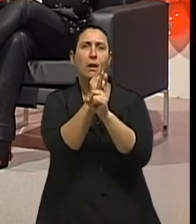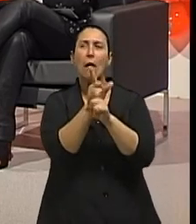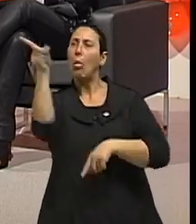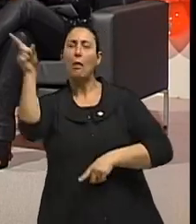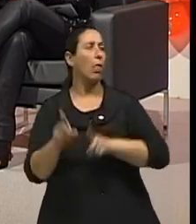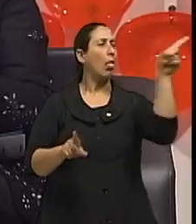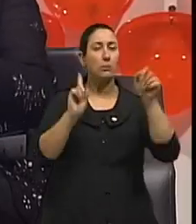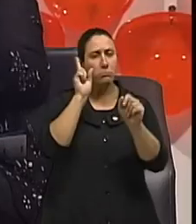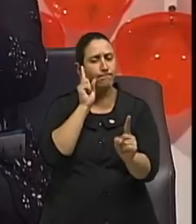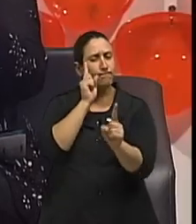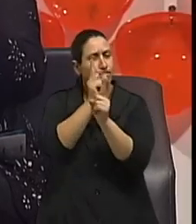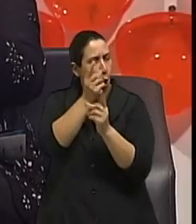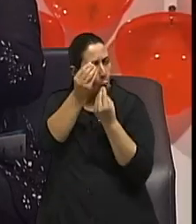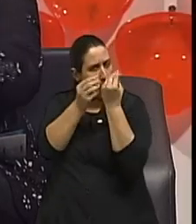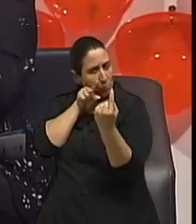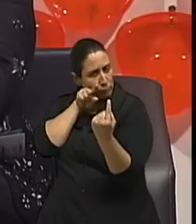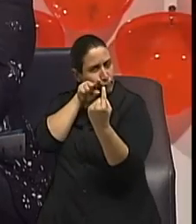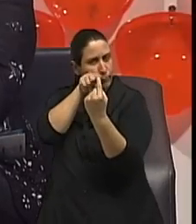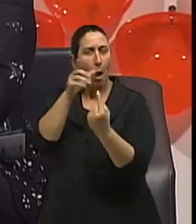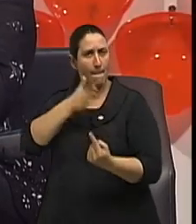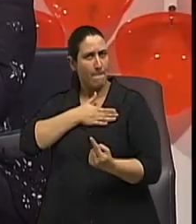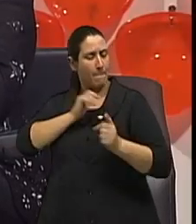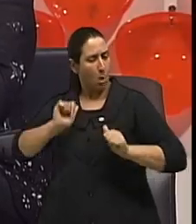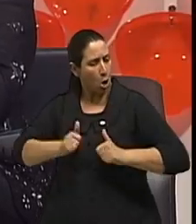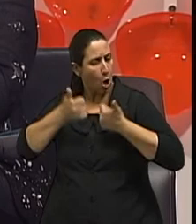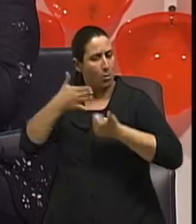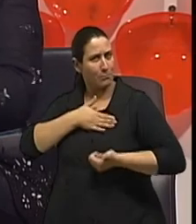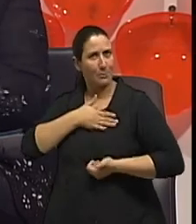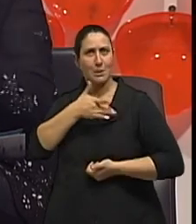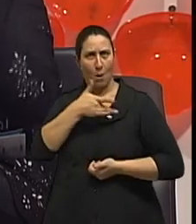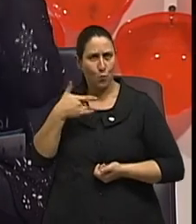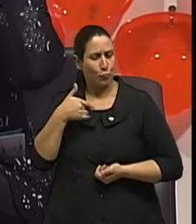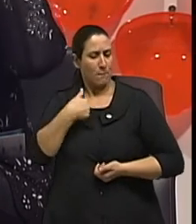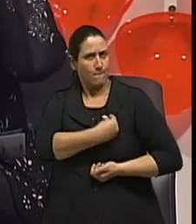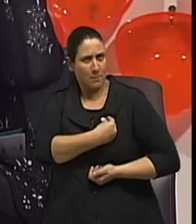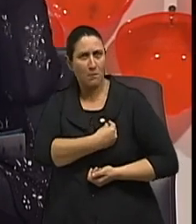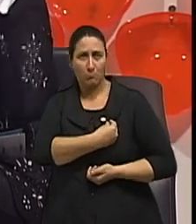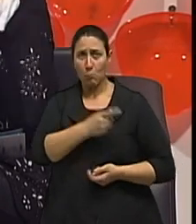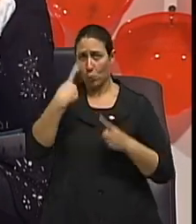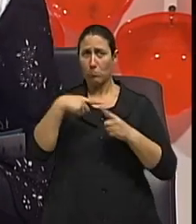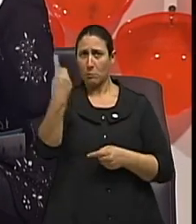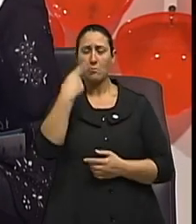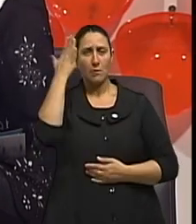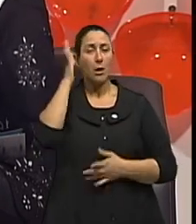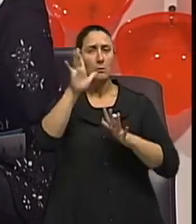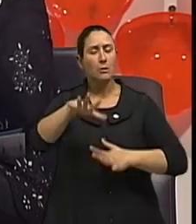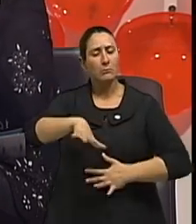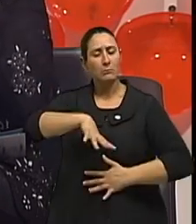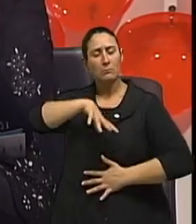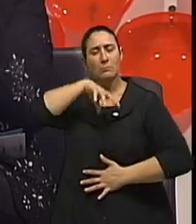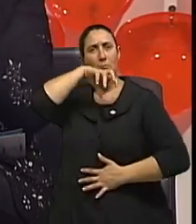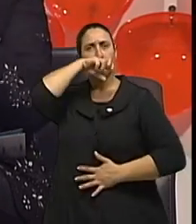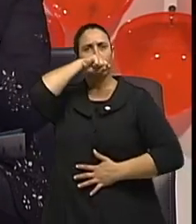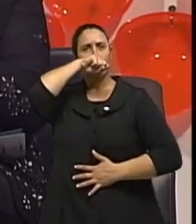Vamos falar um pouco mais, porque a gente está, inclusive, aprendendo a fazer exercício aqui. Quer dizer, puxa o ar pelo nariz